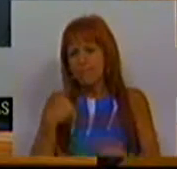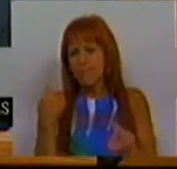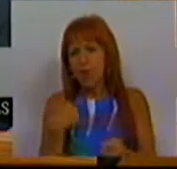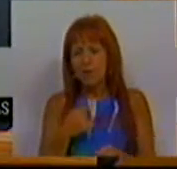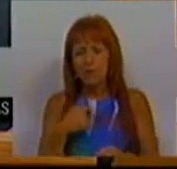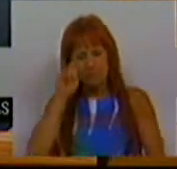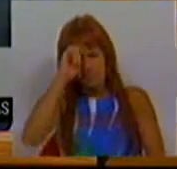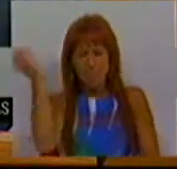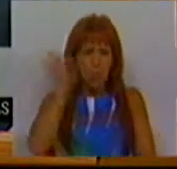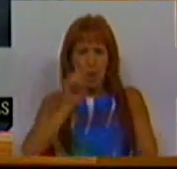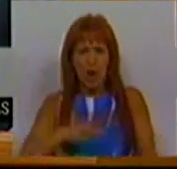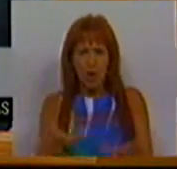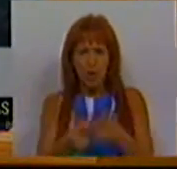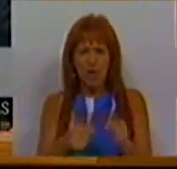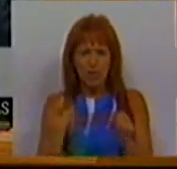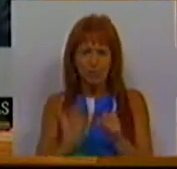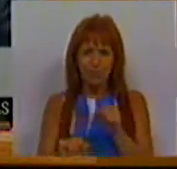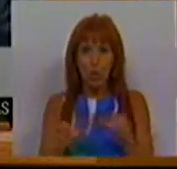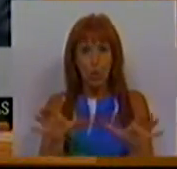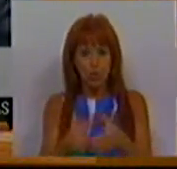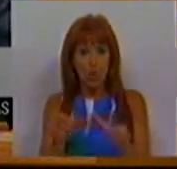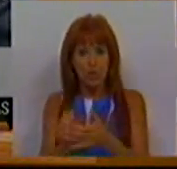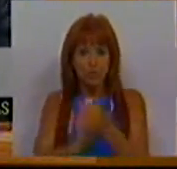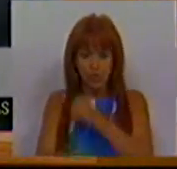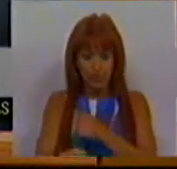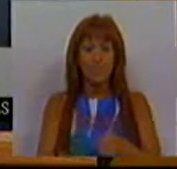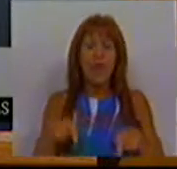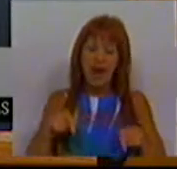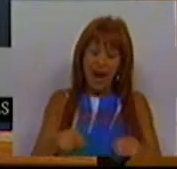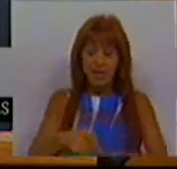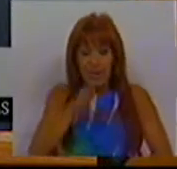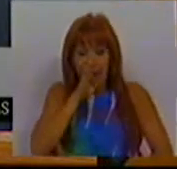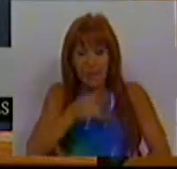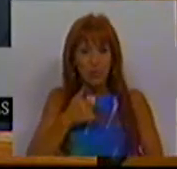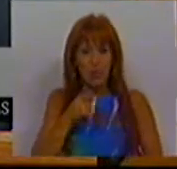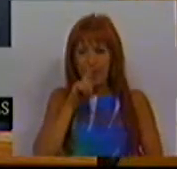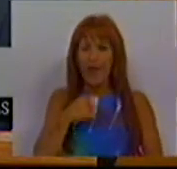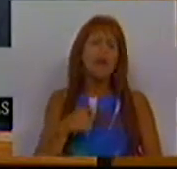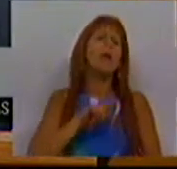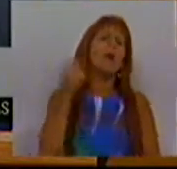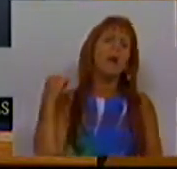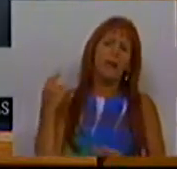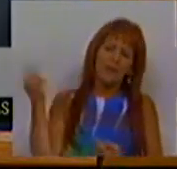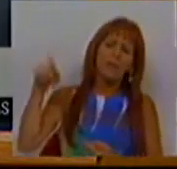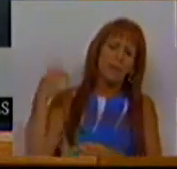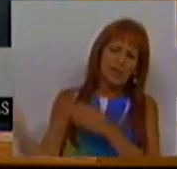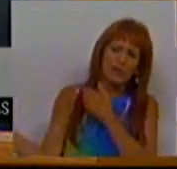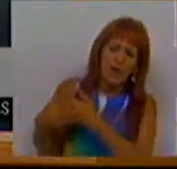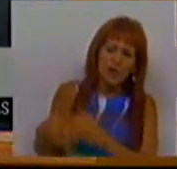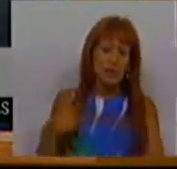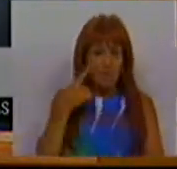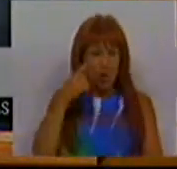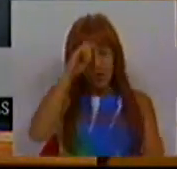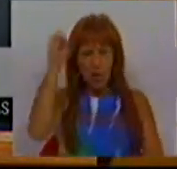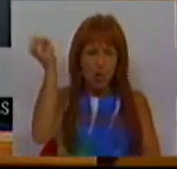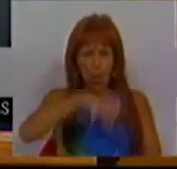desconsideração pelo Conselho das Comunidades. Esta atitude de quem vier atrás que fecha a porta revela falta